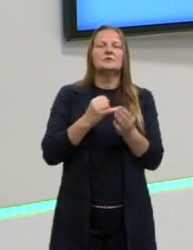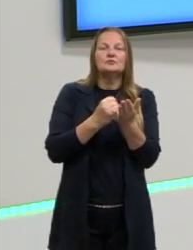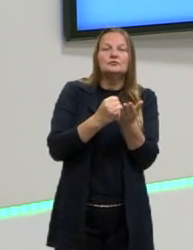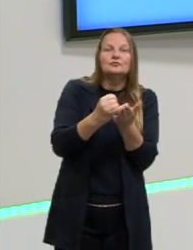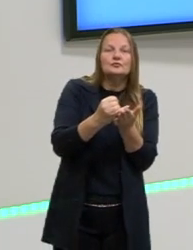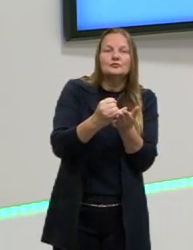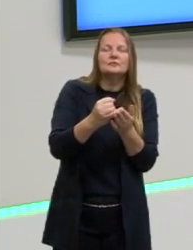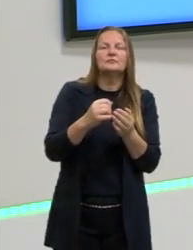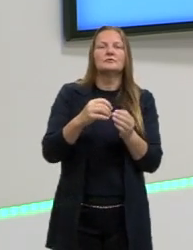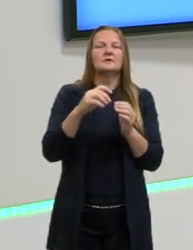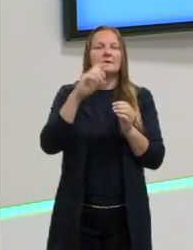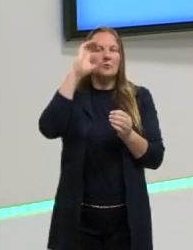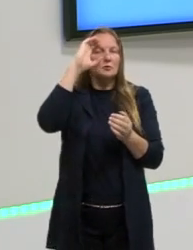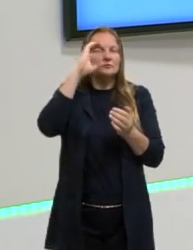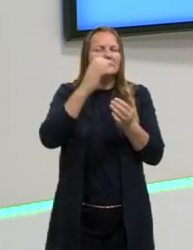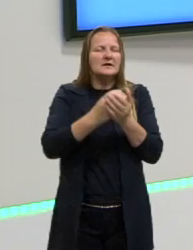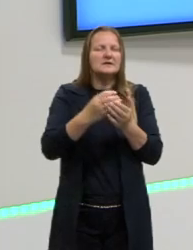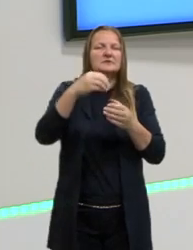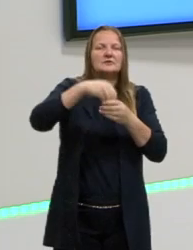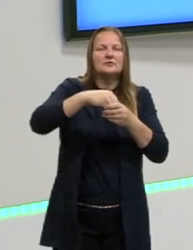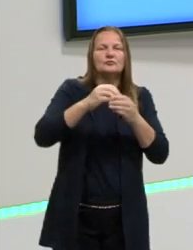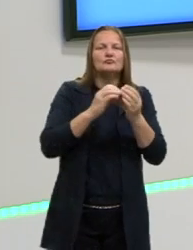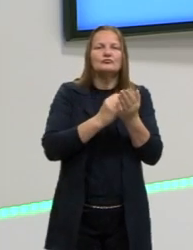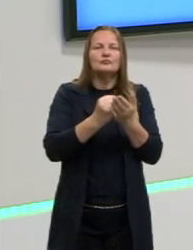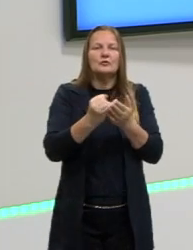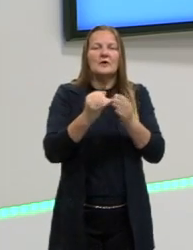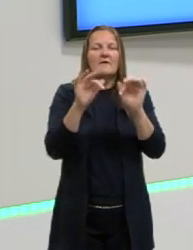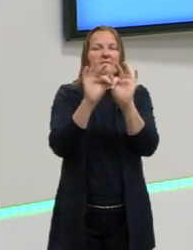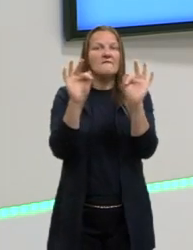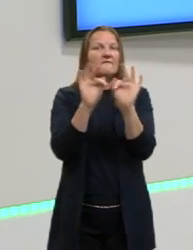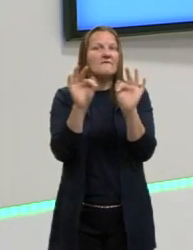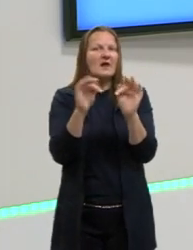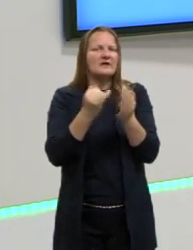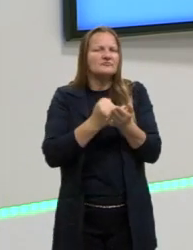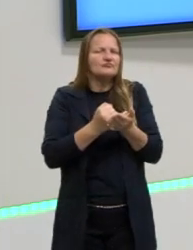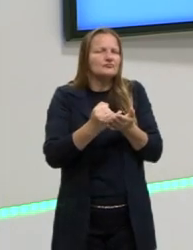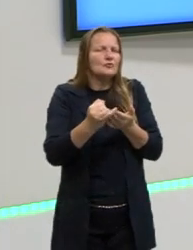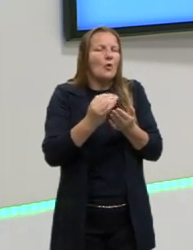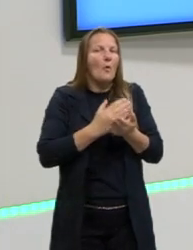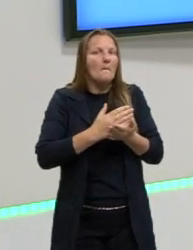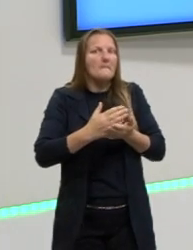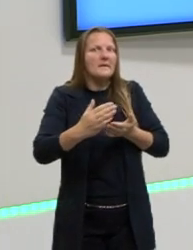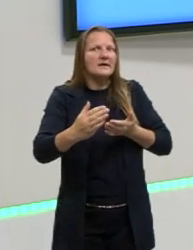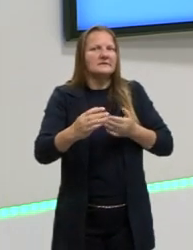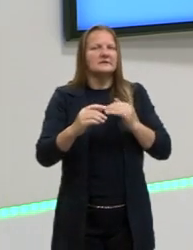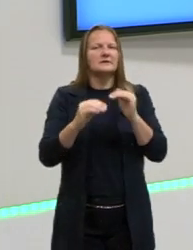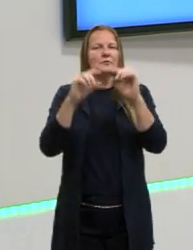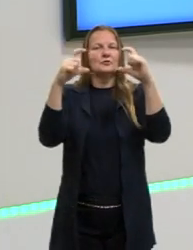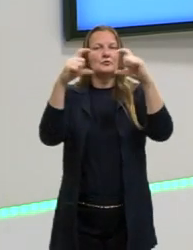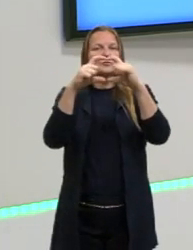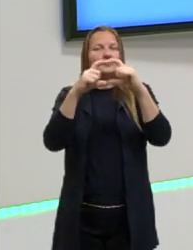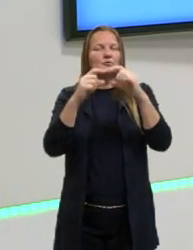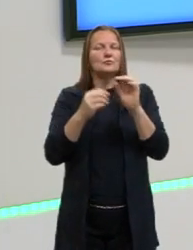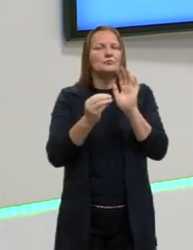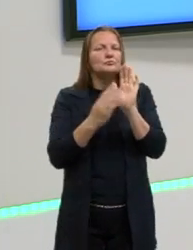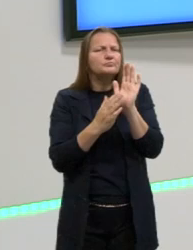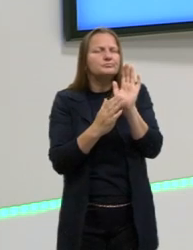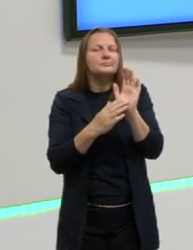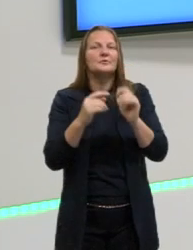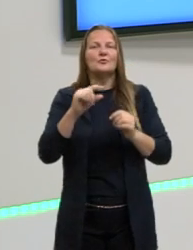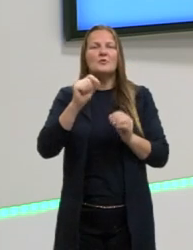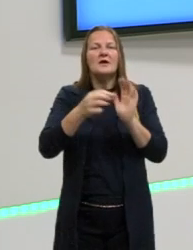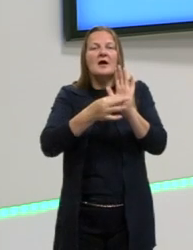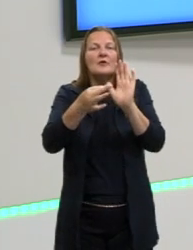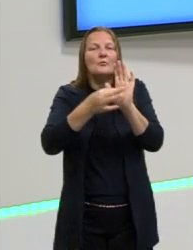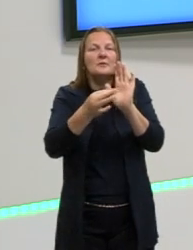tem que ter a tese na introdução, tem que ter a frase introdutória, depois, o período que vai sugerir os argumentos que tu vai